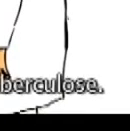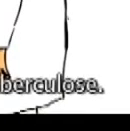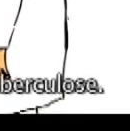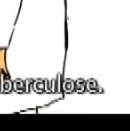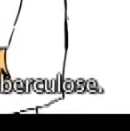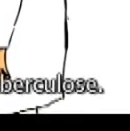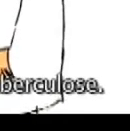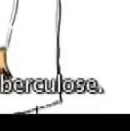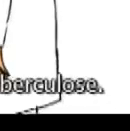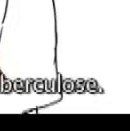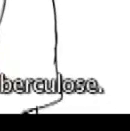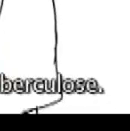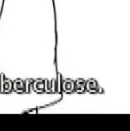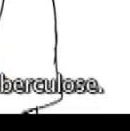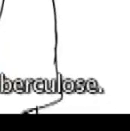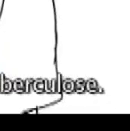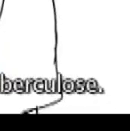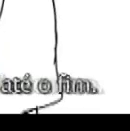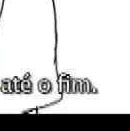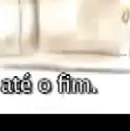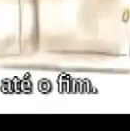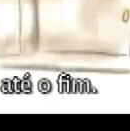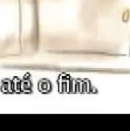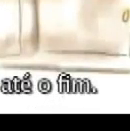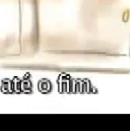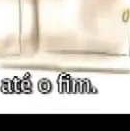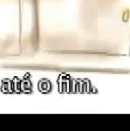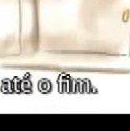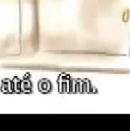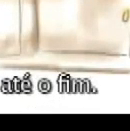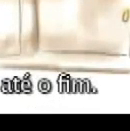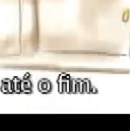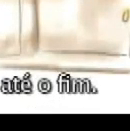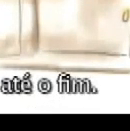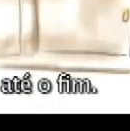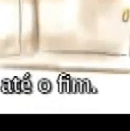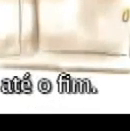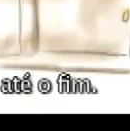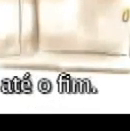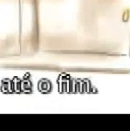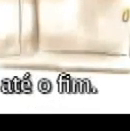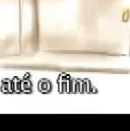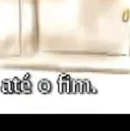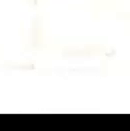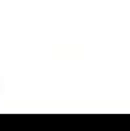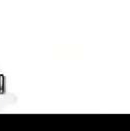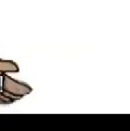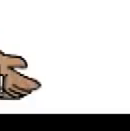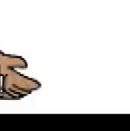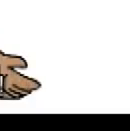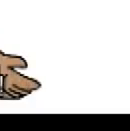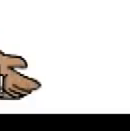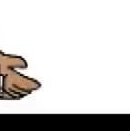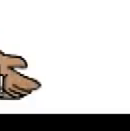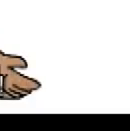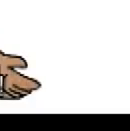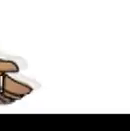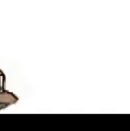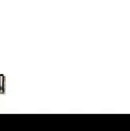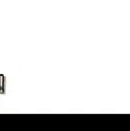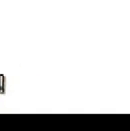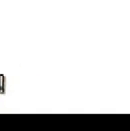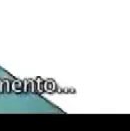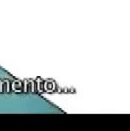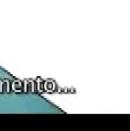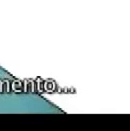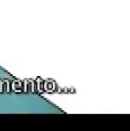tosse por mais de três semanas pode ser tuberculose. O tratamento é gratuito e tem que ser feito até o fim. Doutor, já estou